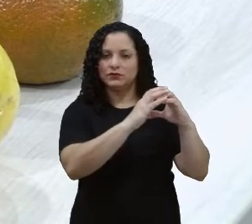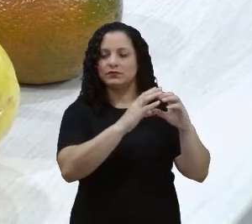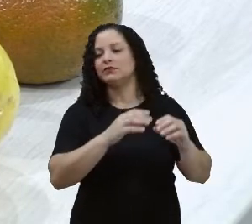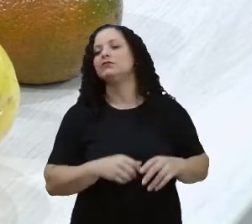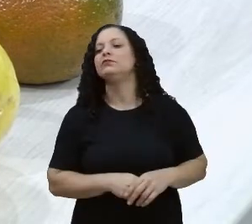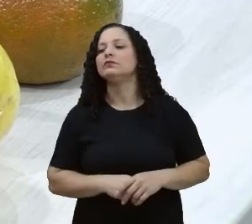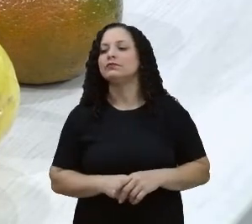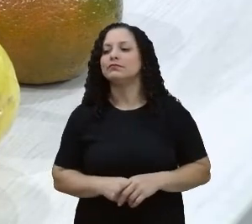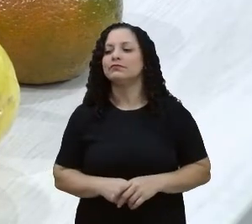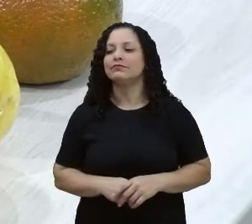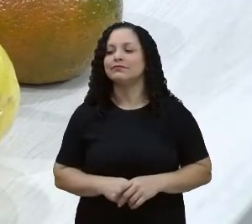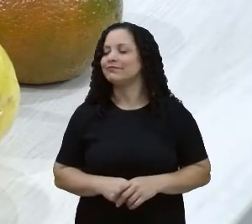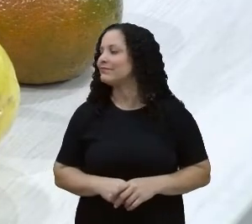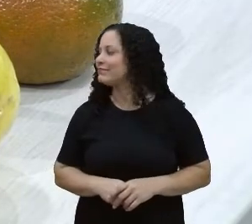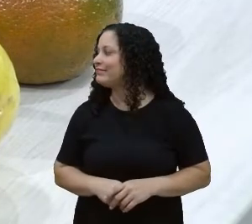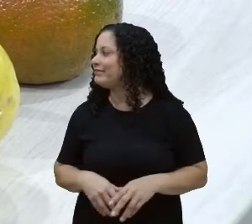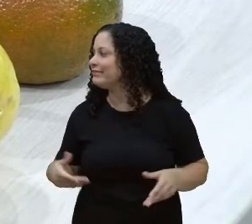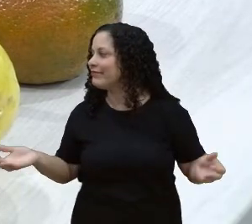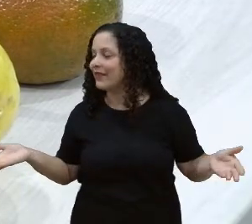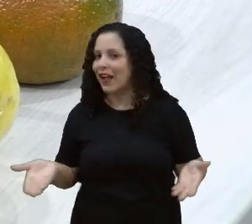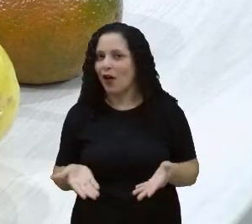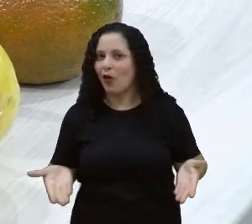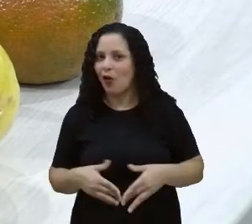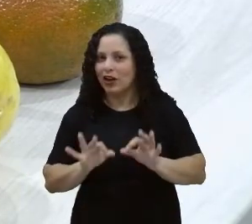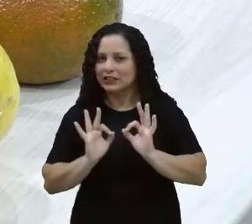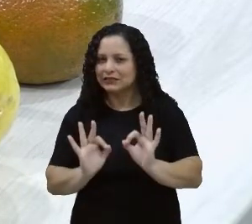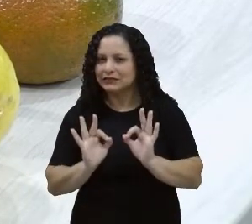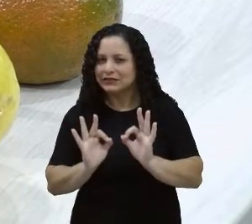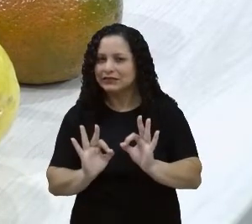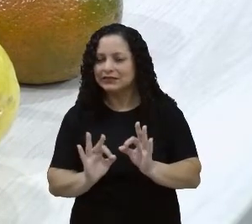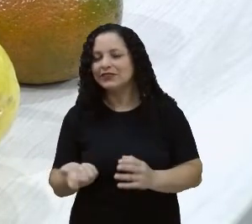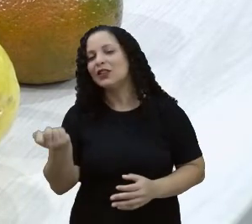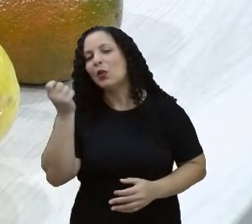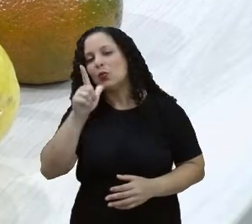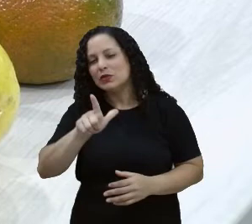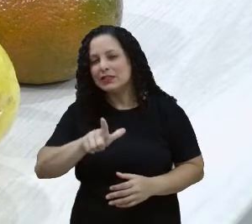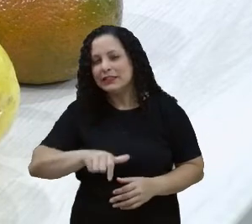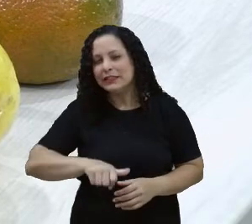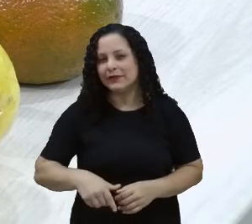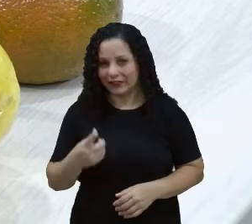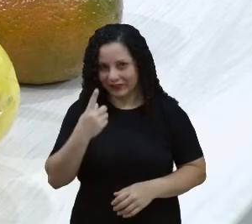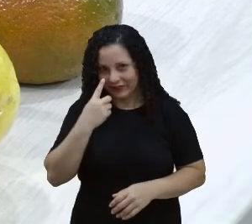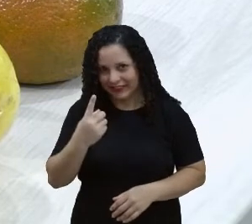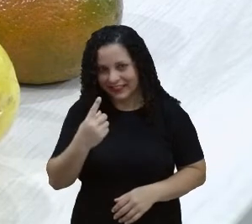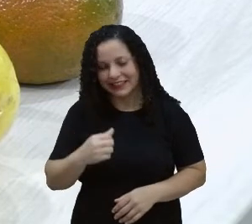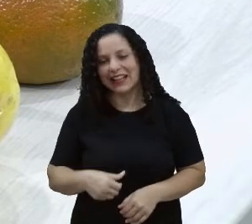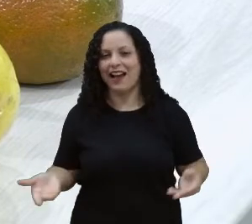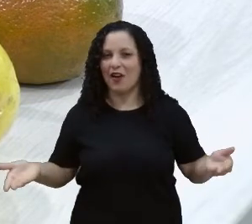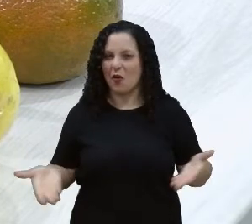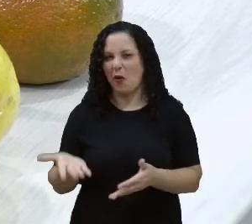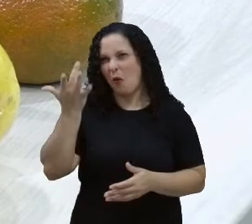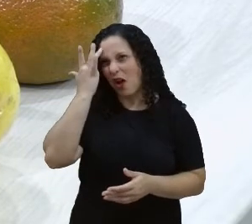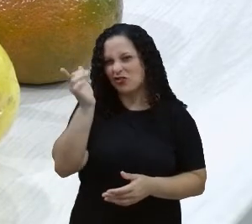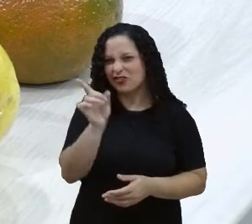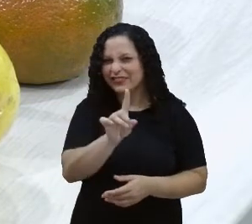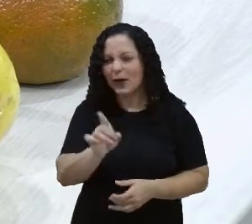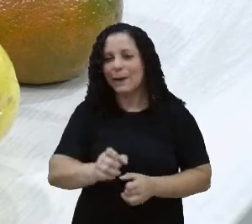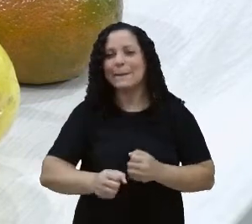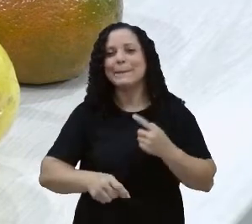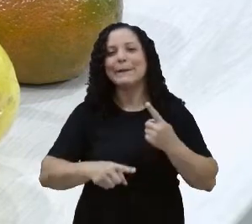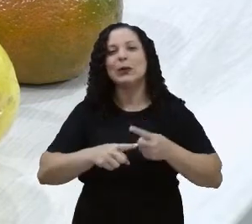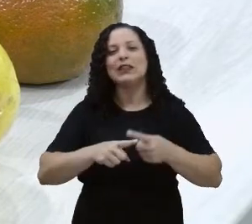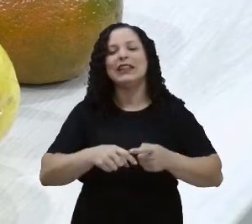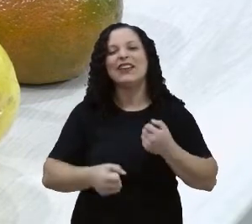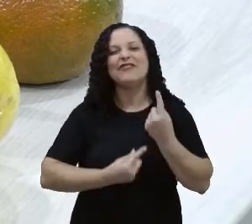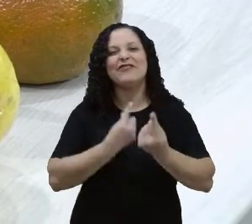Será que a professora Elis vai acertar agora? Da primeira vez ela acertou. Eu agora, eu acho que eu não vou acertar não. Porque maracujá, às vezes, é